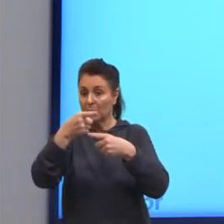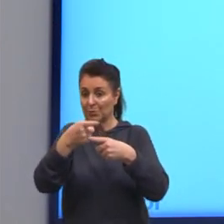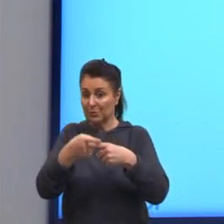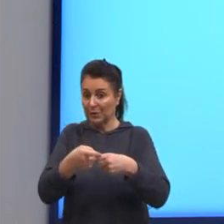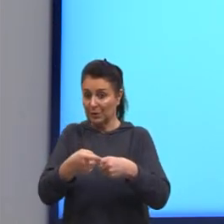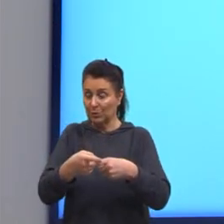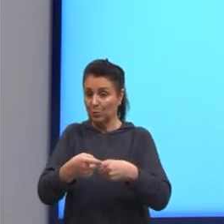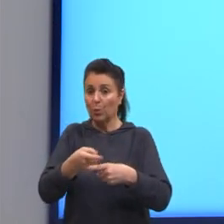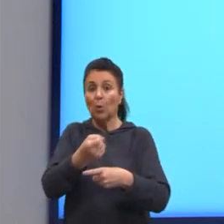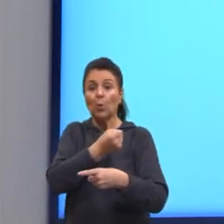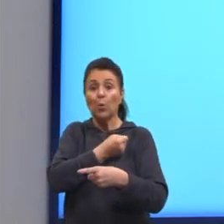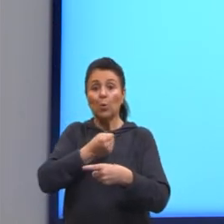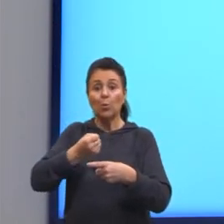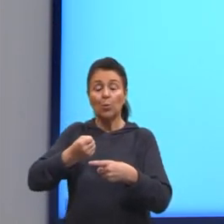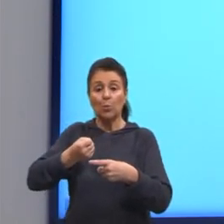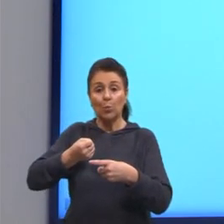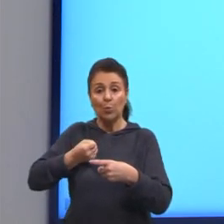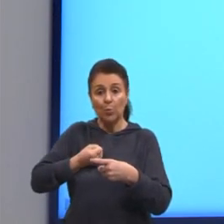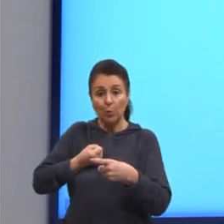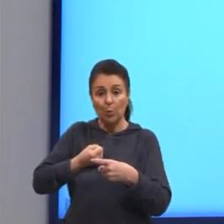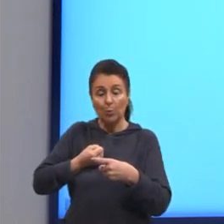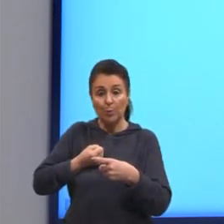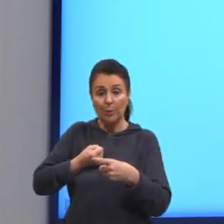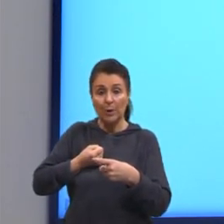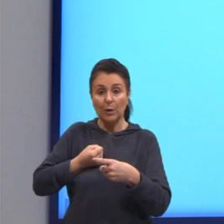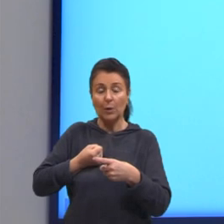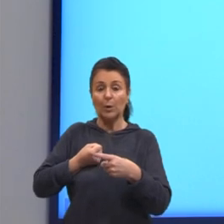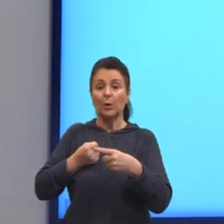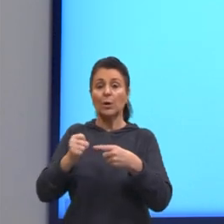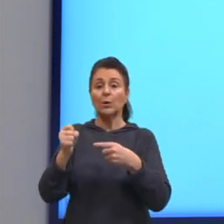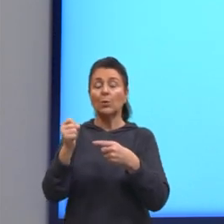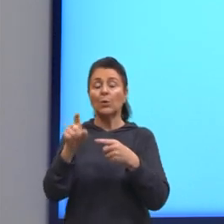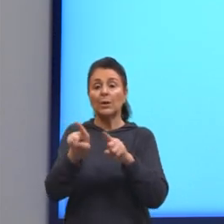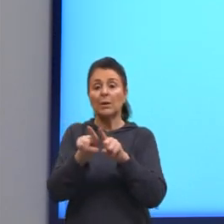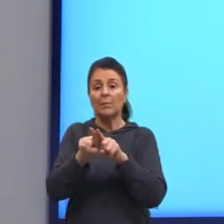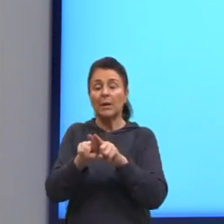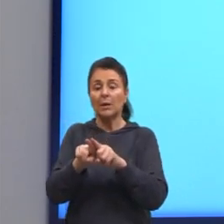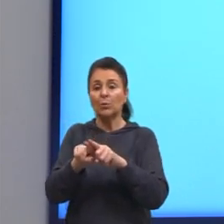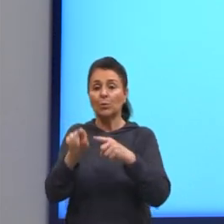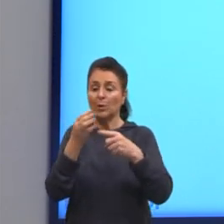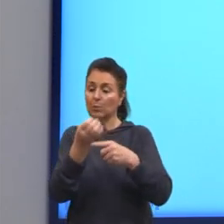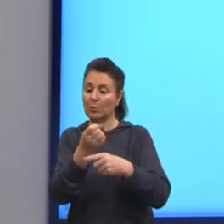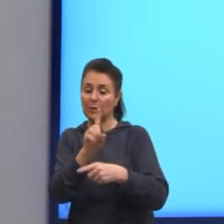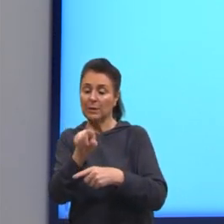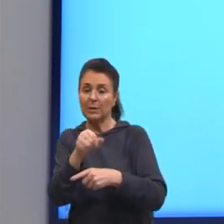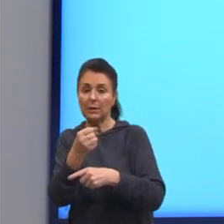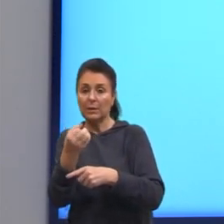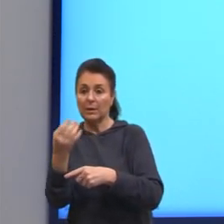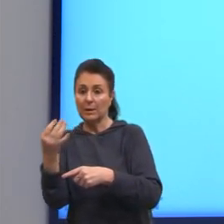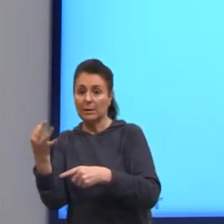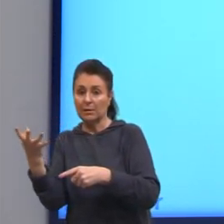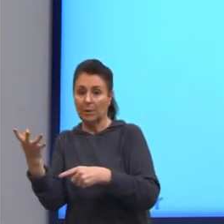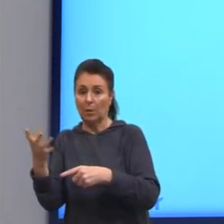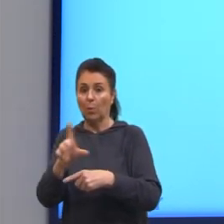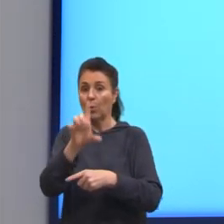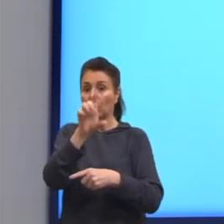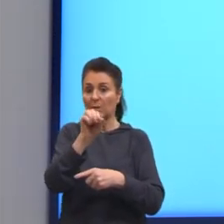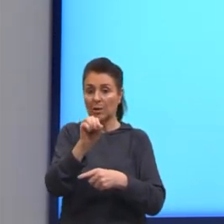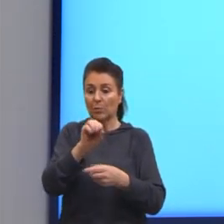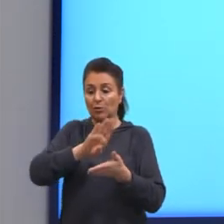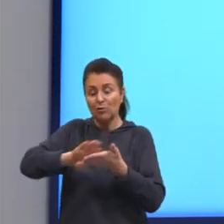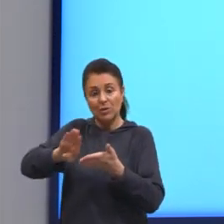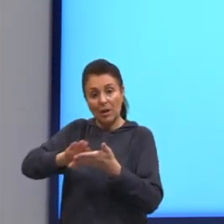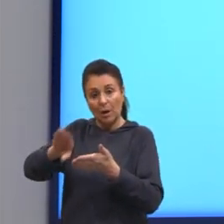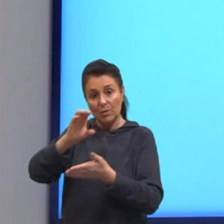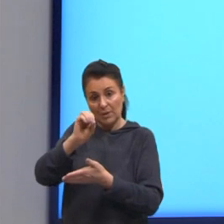um número inteiro ou um número decimal. O 10 aqui, nós podemos tirar os zeros depois